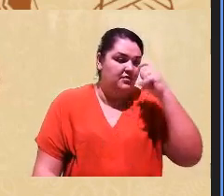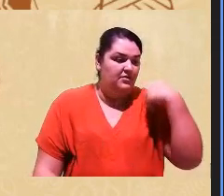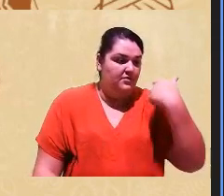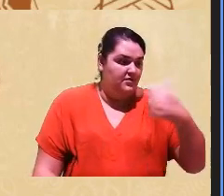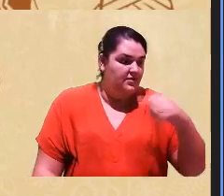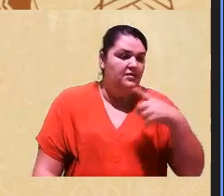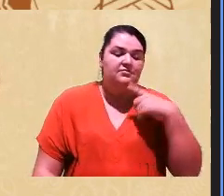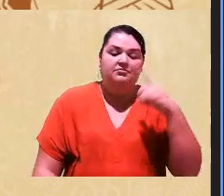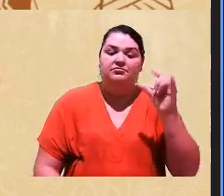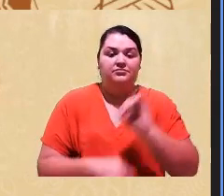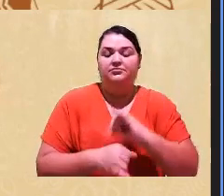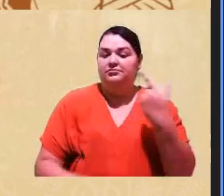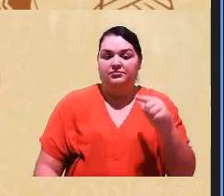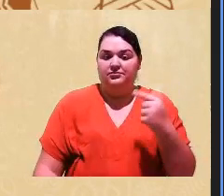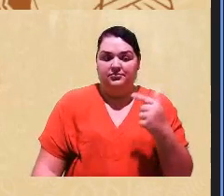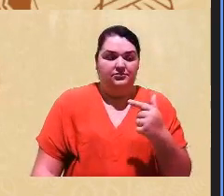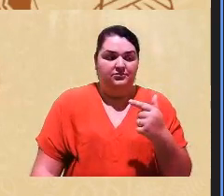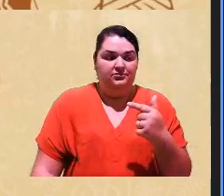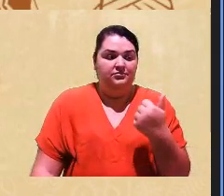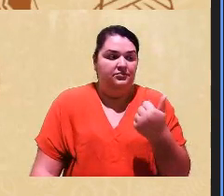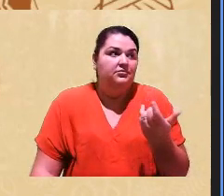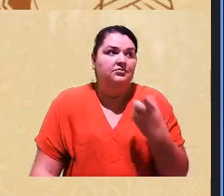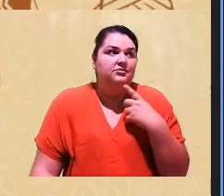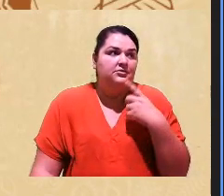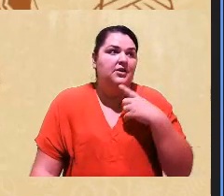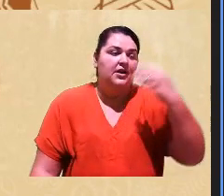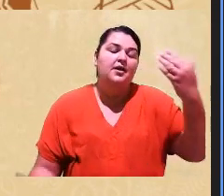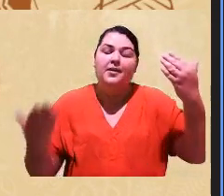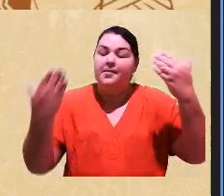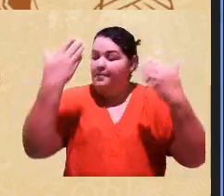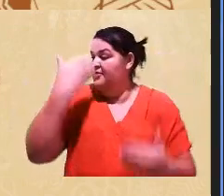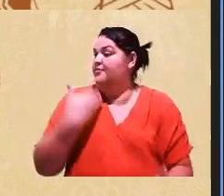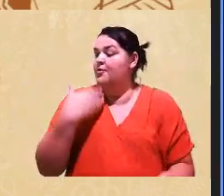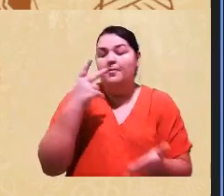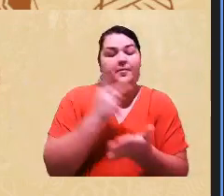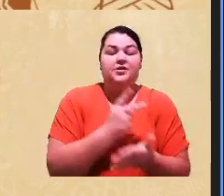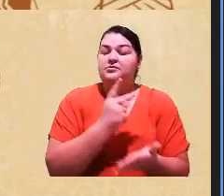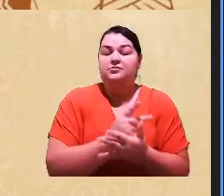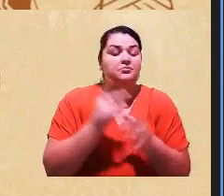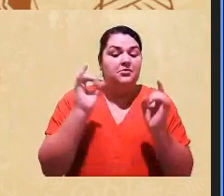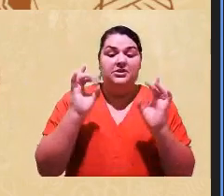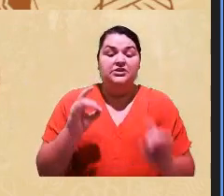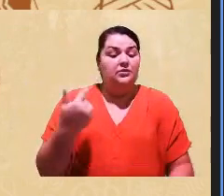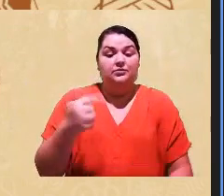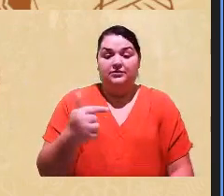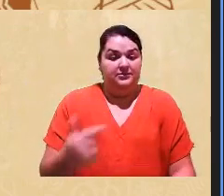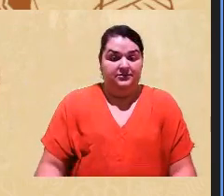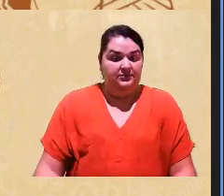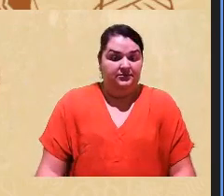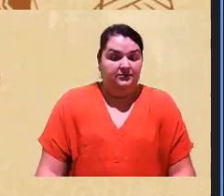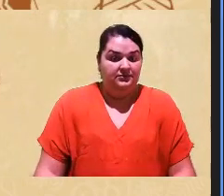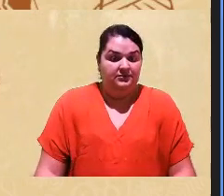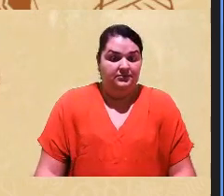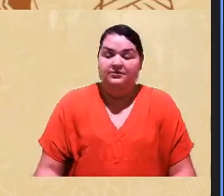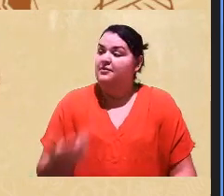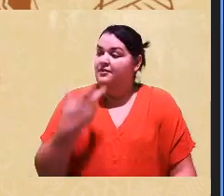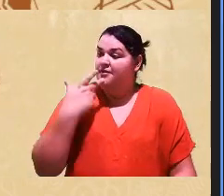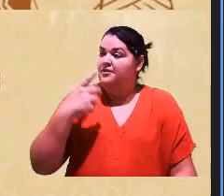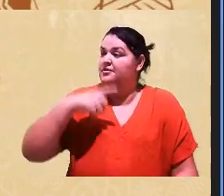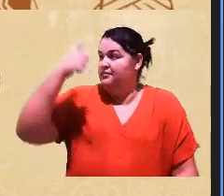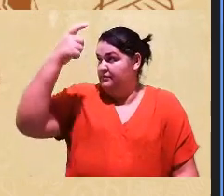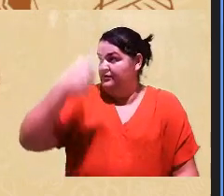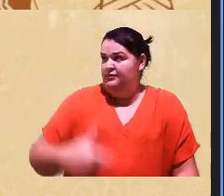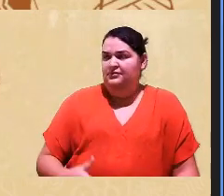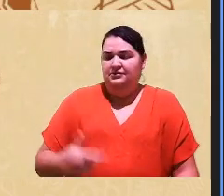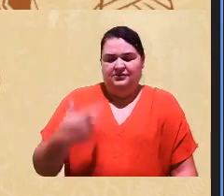não sou especialista, aí tá, então a gente tem esse perfil de membro de banca, que não é especialista, você olha e fala esse candidato aí, você acha que